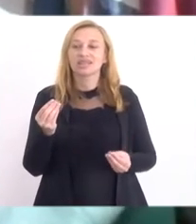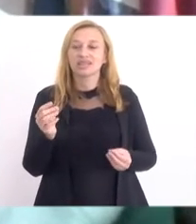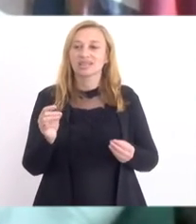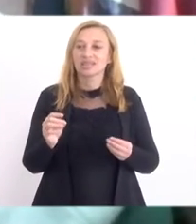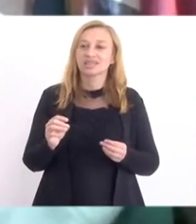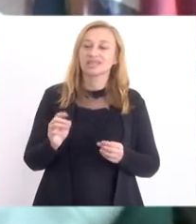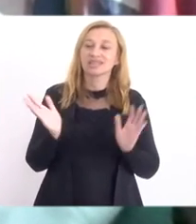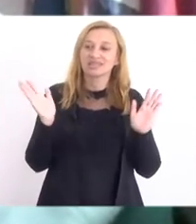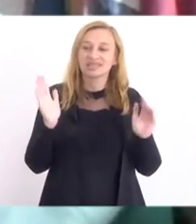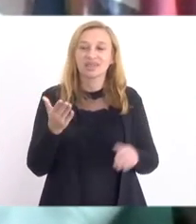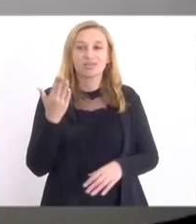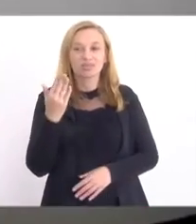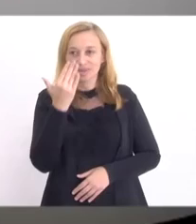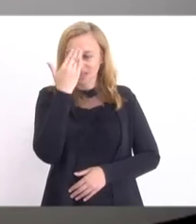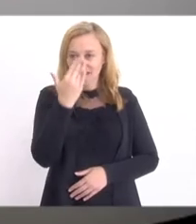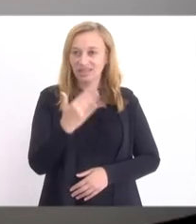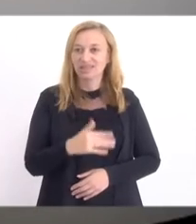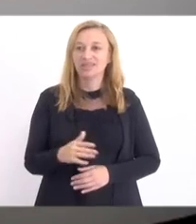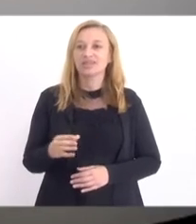agradece. Com licença.